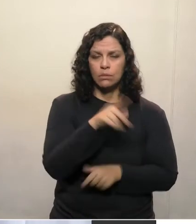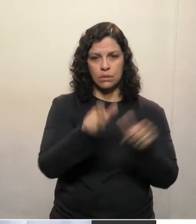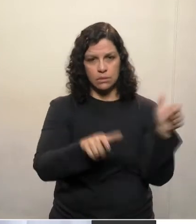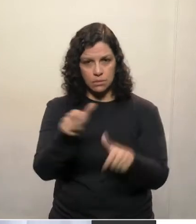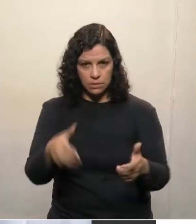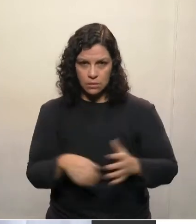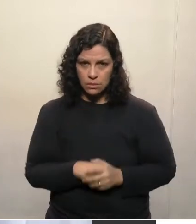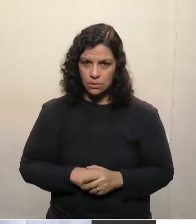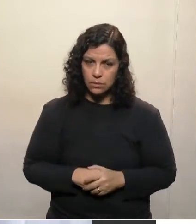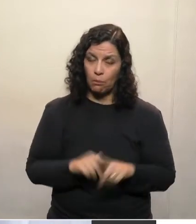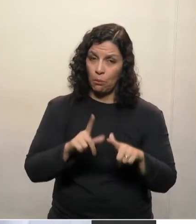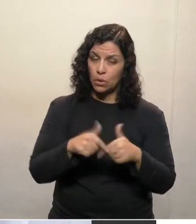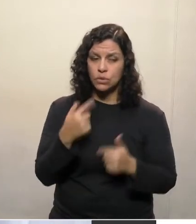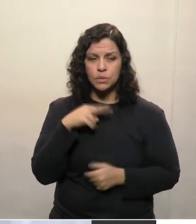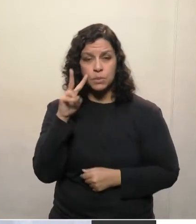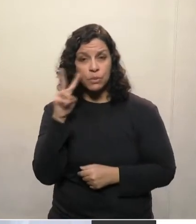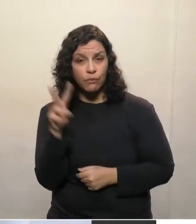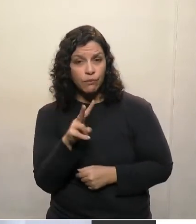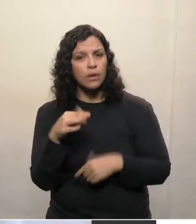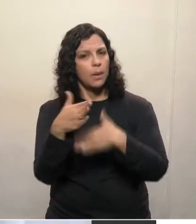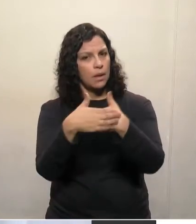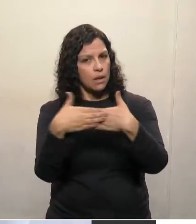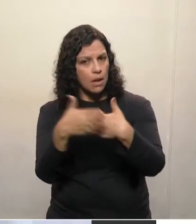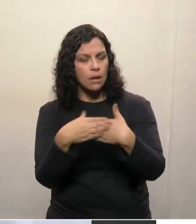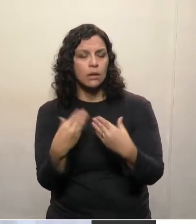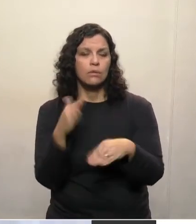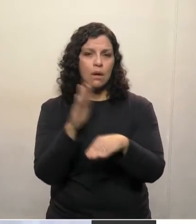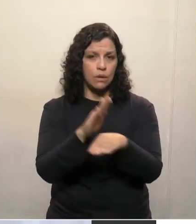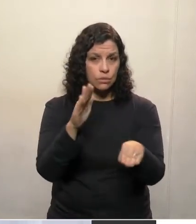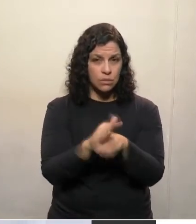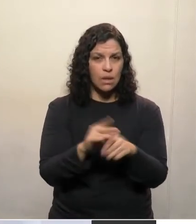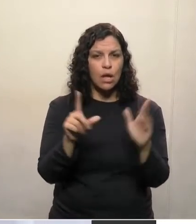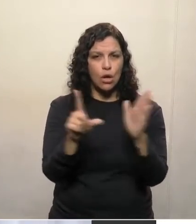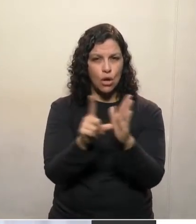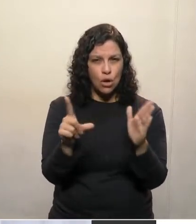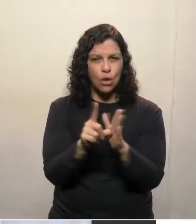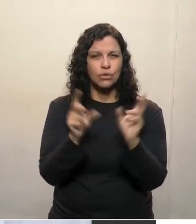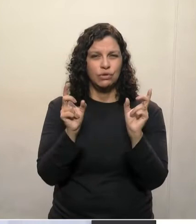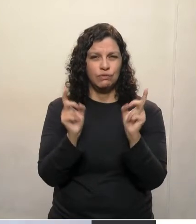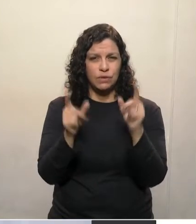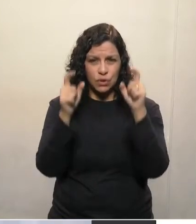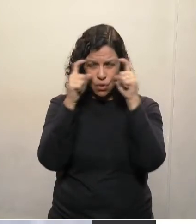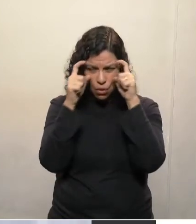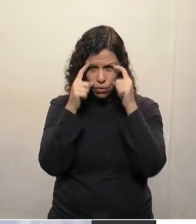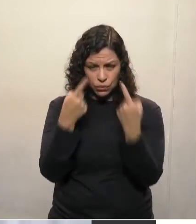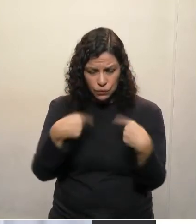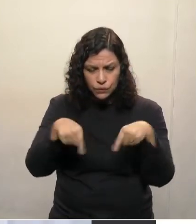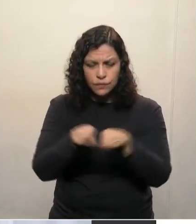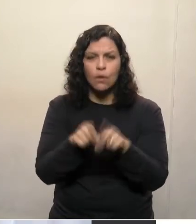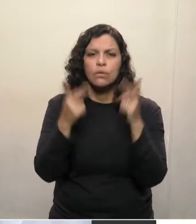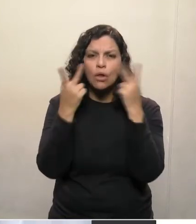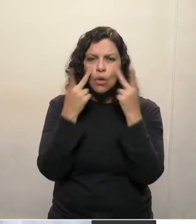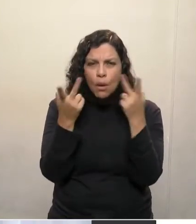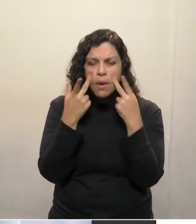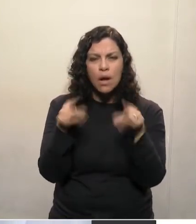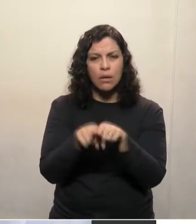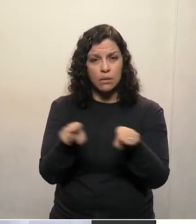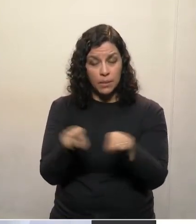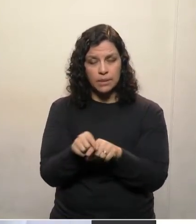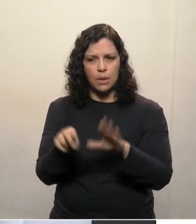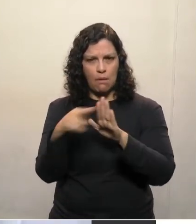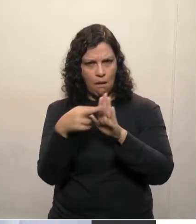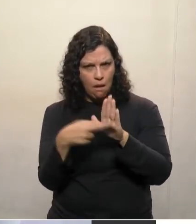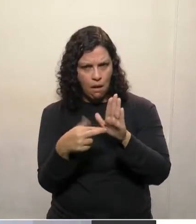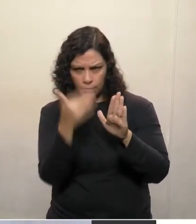E nós precisamos olhar com isso com carinho, para que as óticas retornem ao seu trabalho, claro, com uma questão criteriosa,